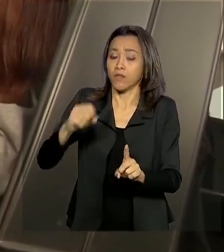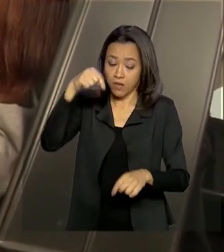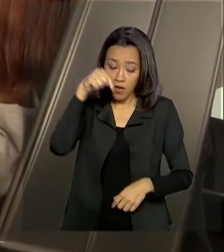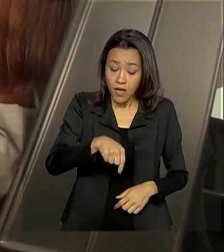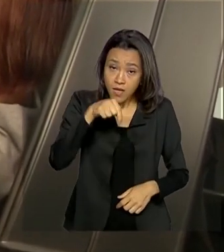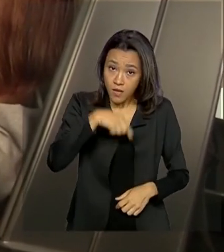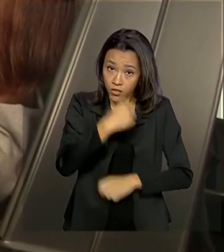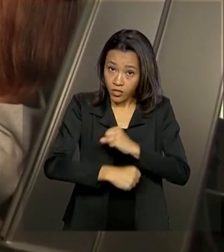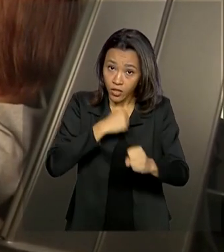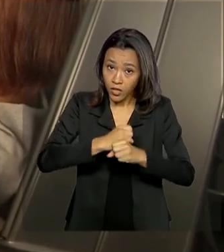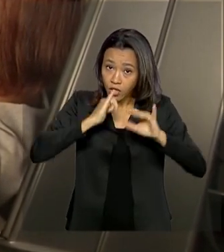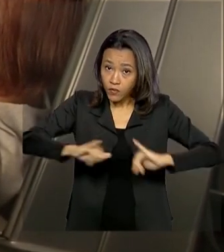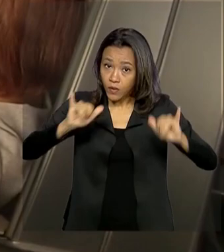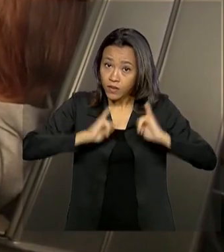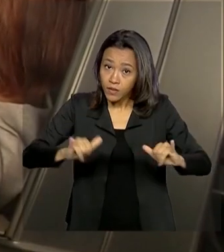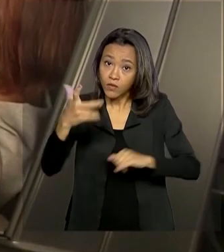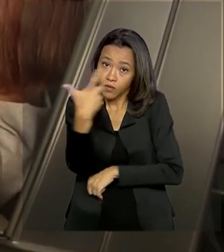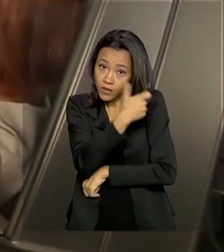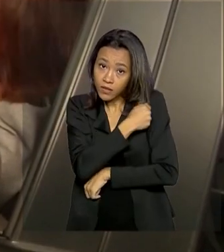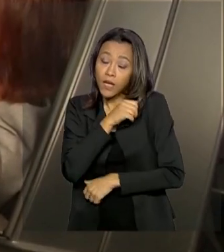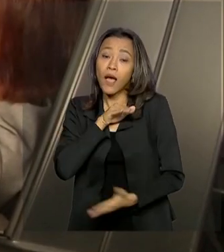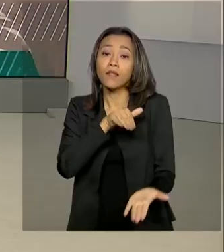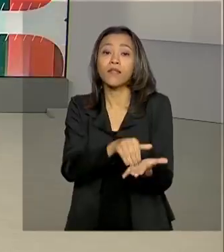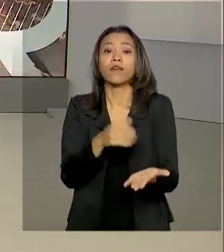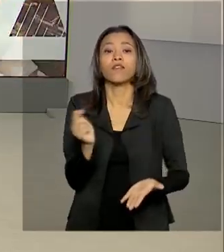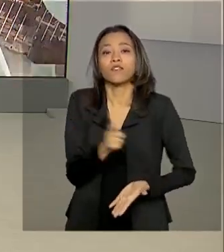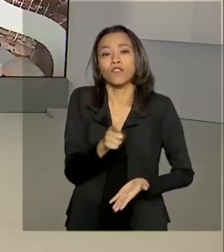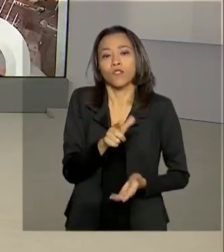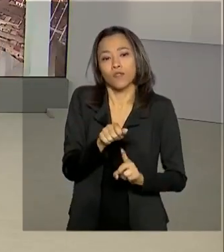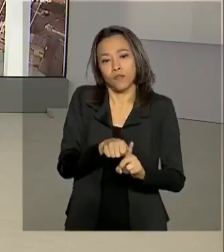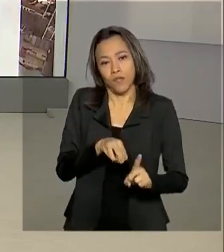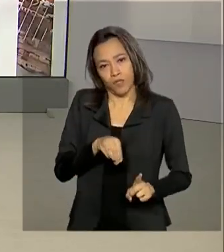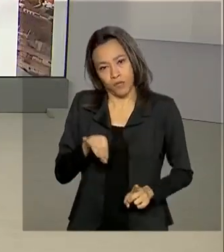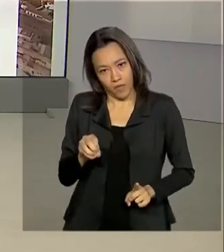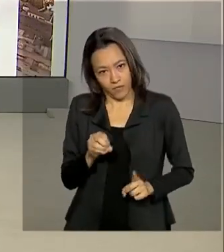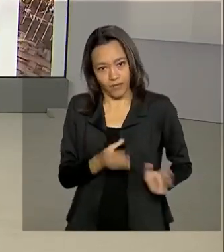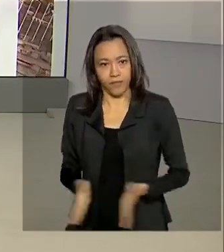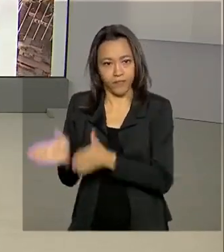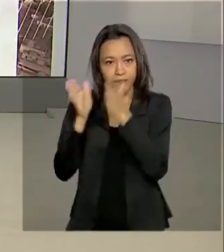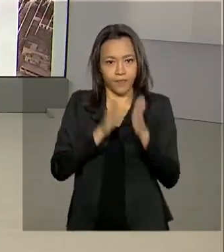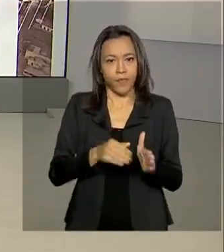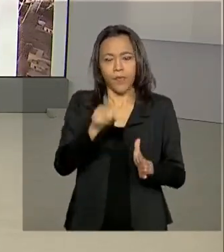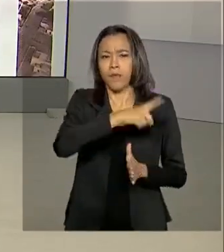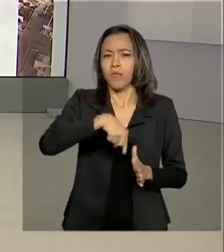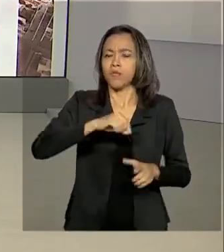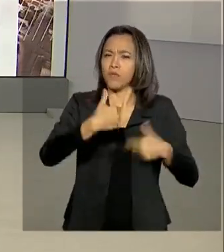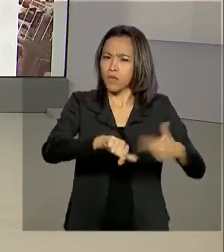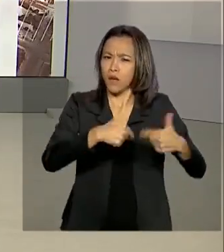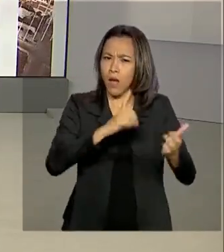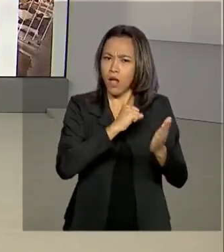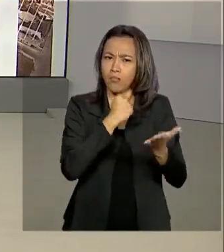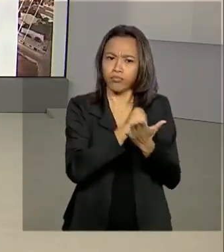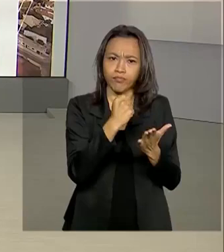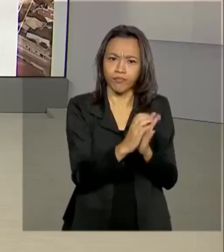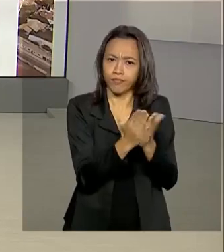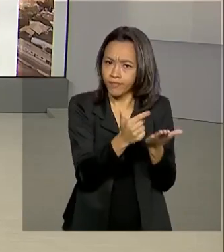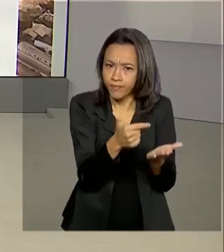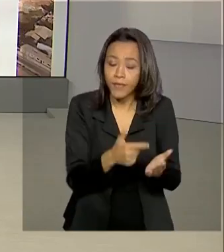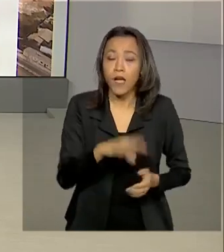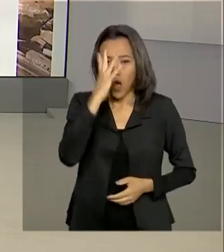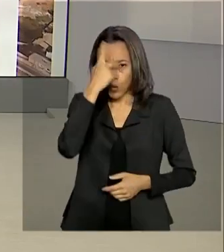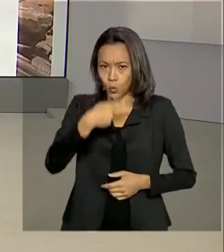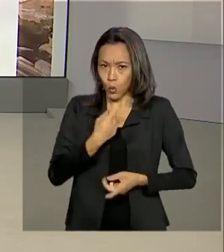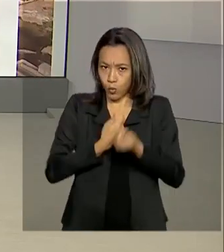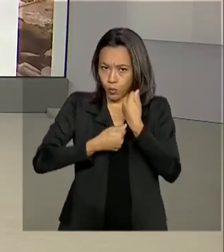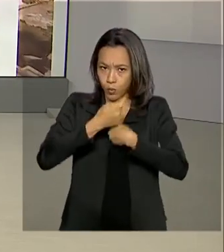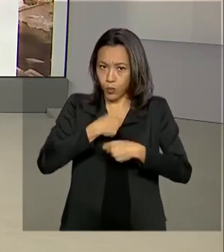ano termina em 22 de maio. Trabalhadores informais, autônomos e microempreendedores individuais